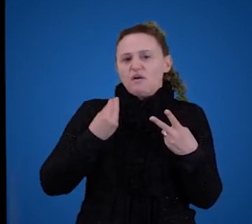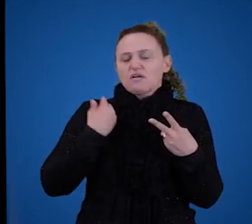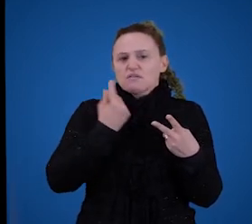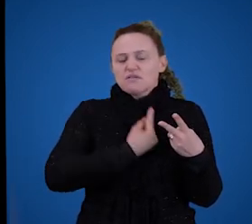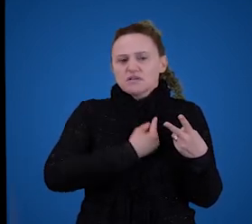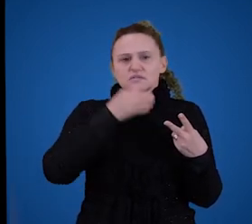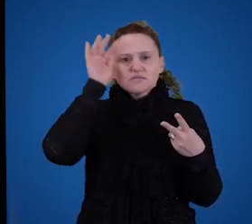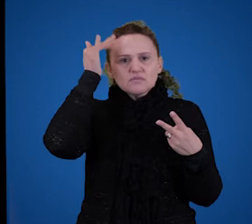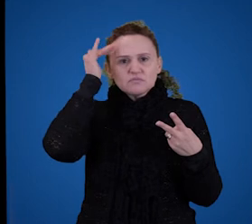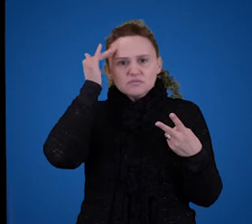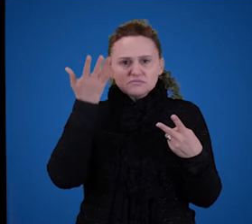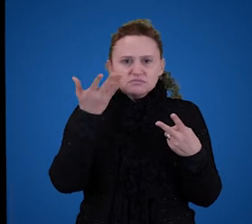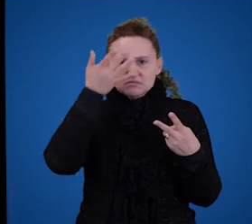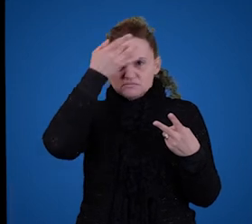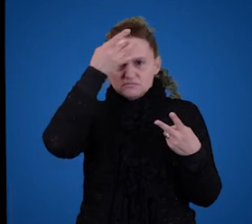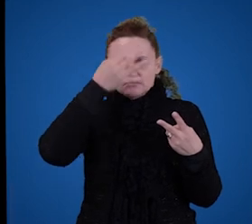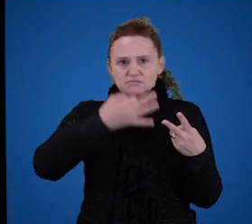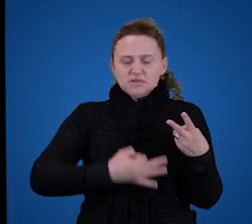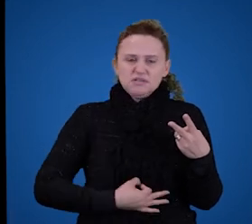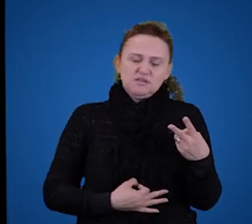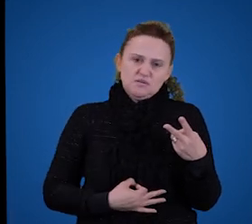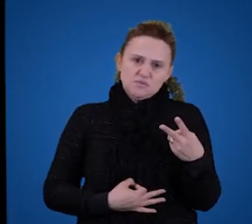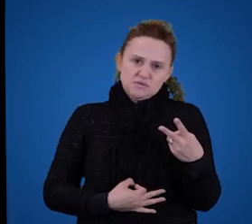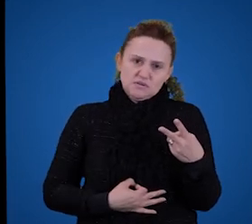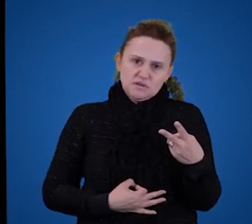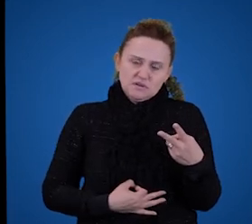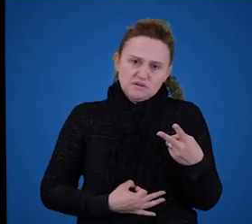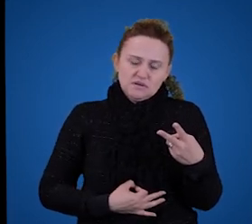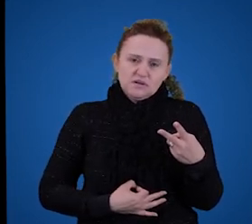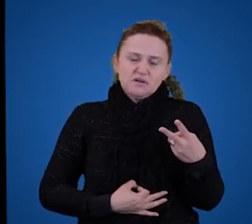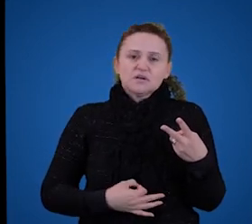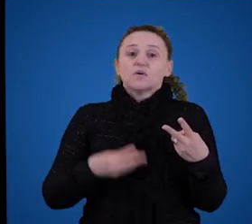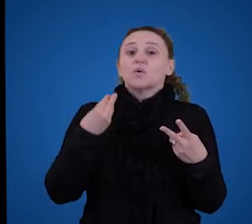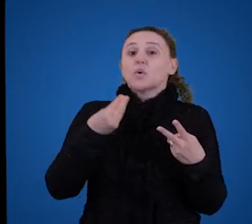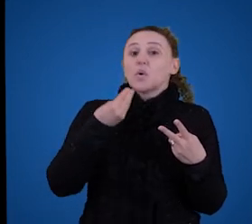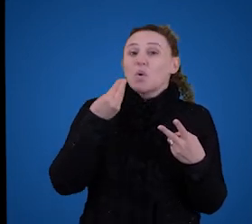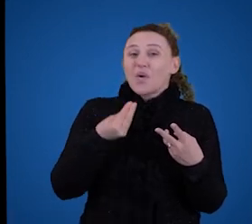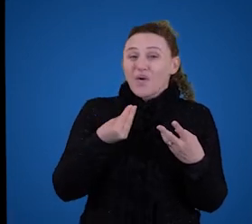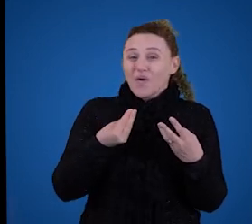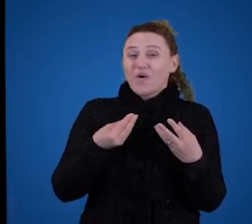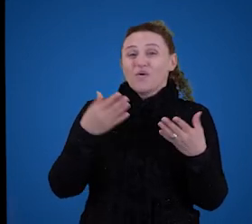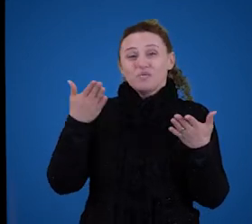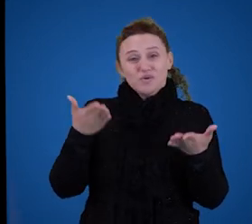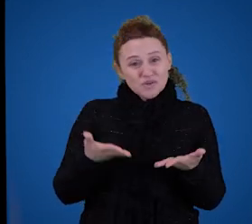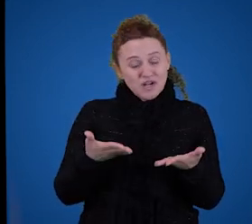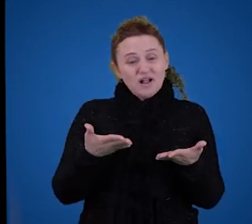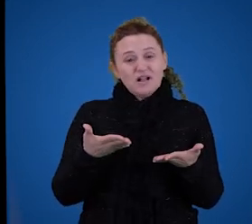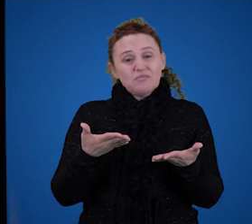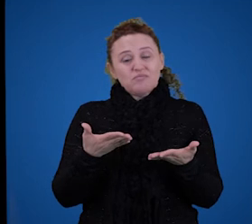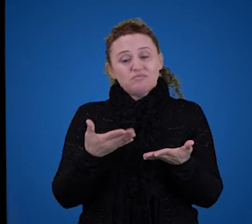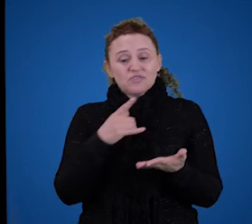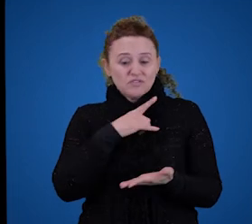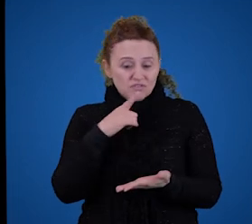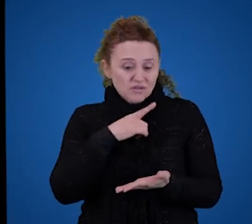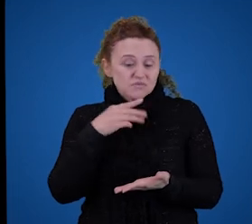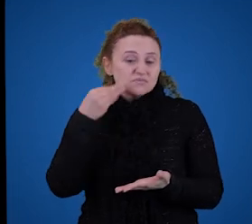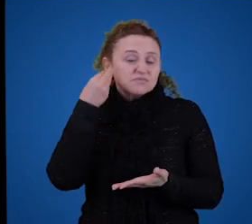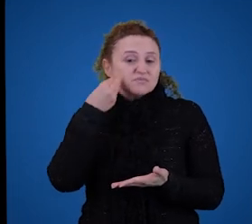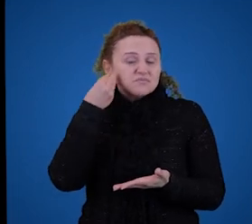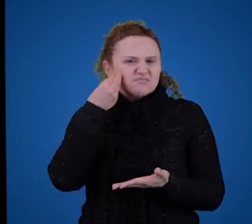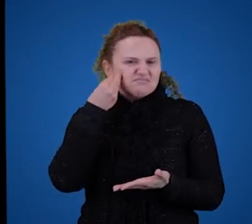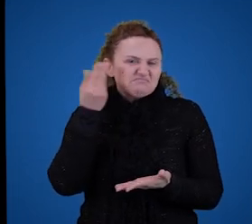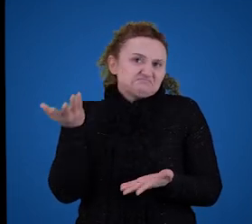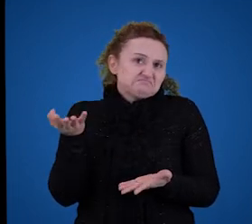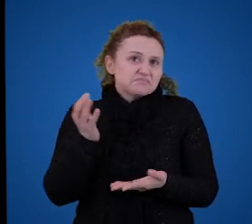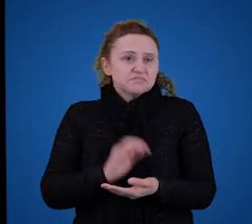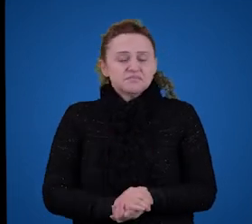frases novas. A gente poderia conseguir explicar como a gente compreende frases que a gente já teve experiência. Mas isso não diz